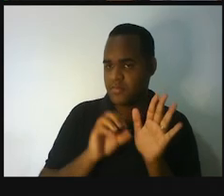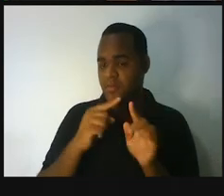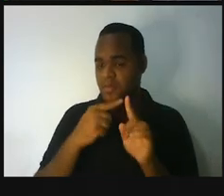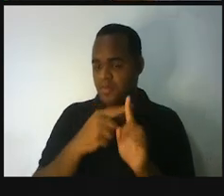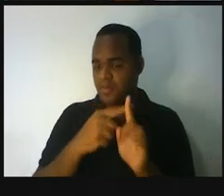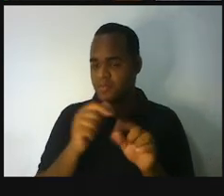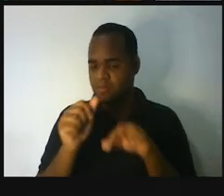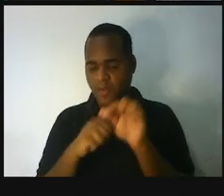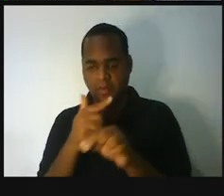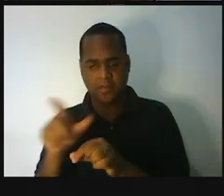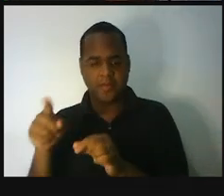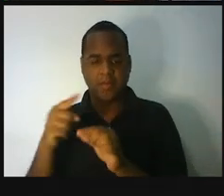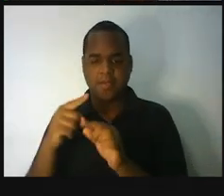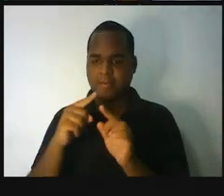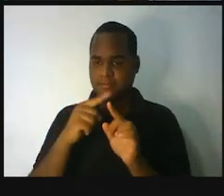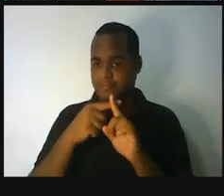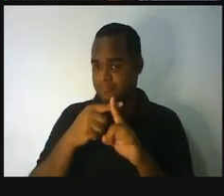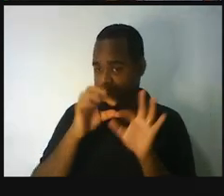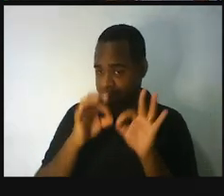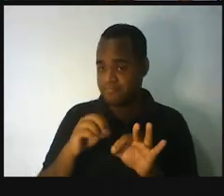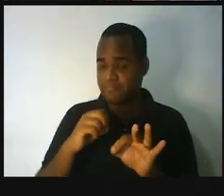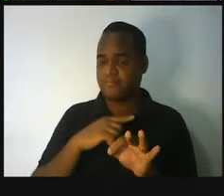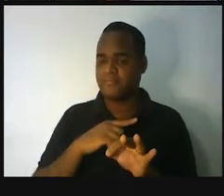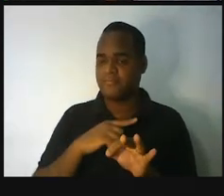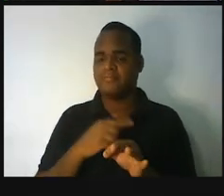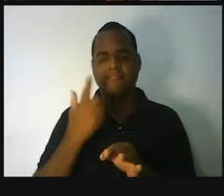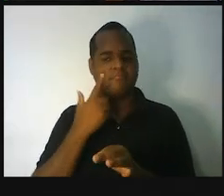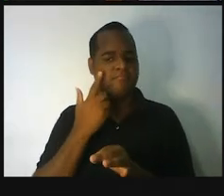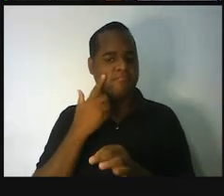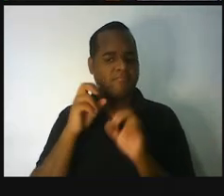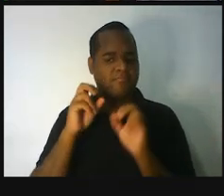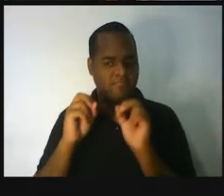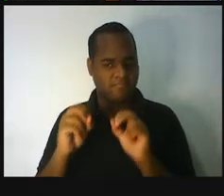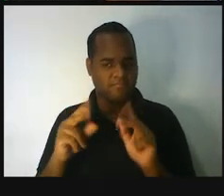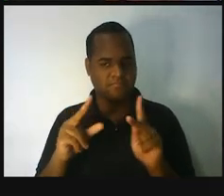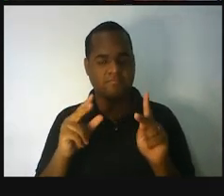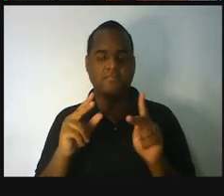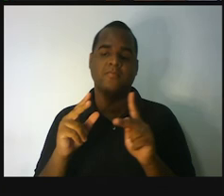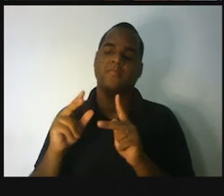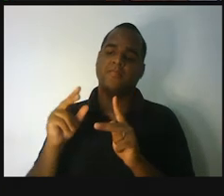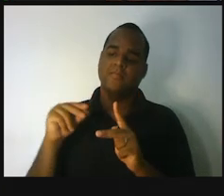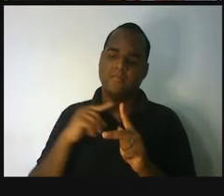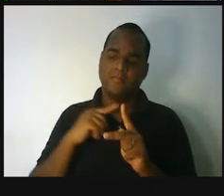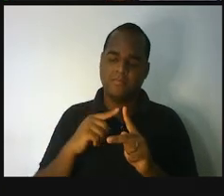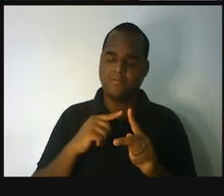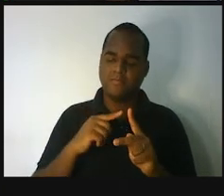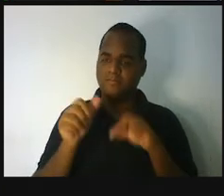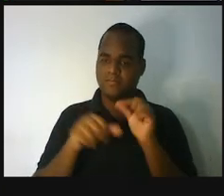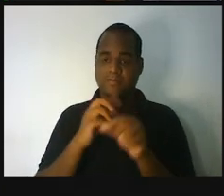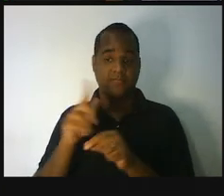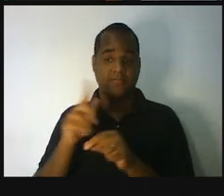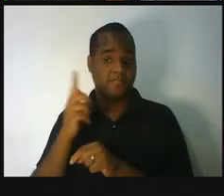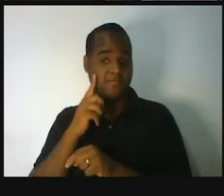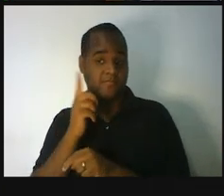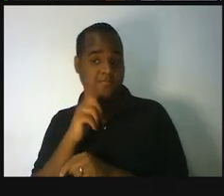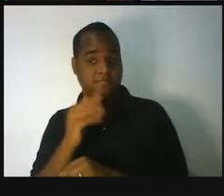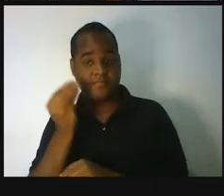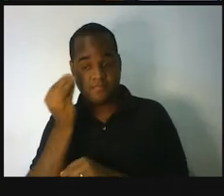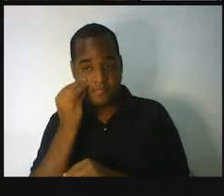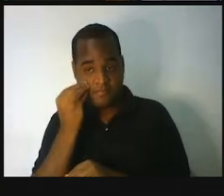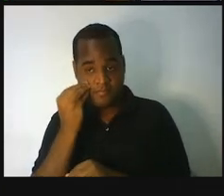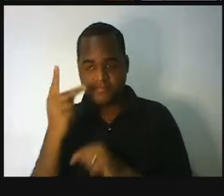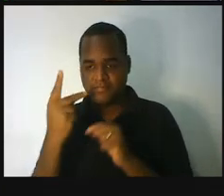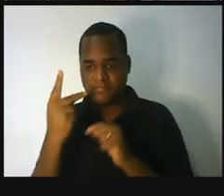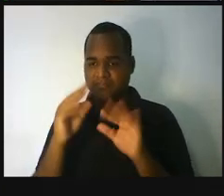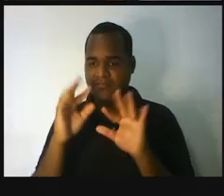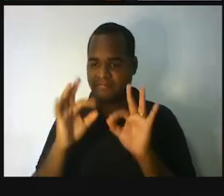se eu quiser saber se a de mais está certa, você usa a de menos. E você, eu vou deixar esse daí para você investigar sozinho.